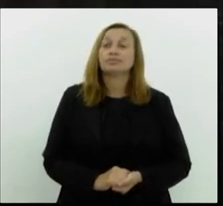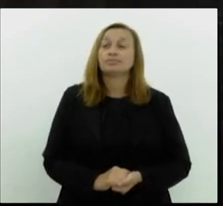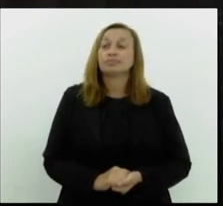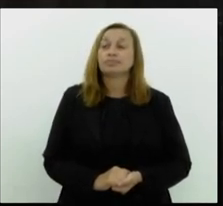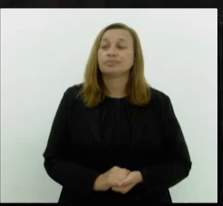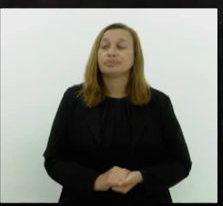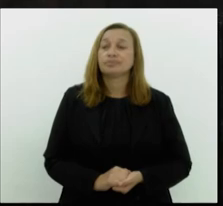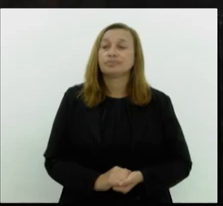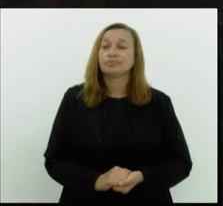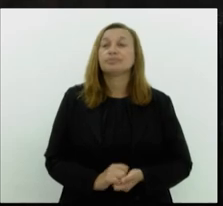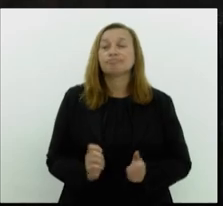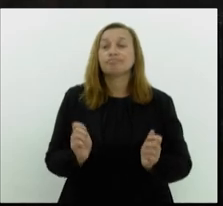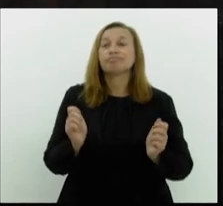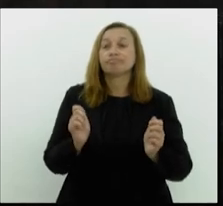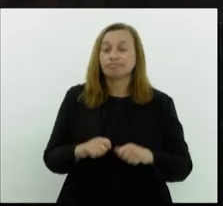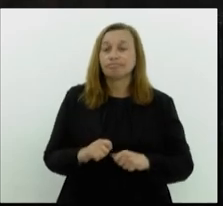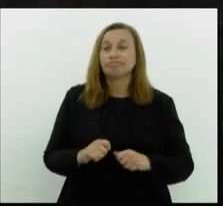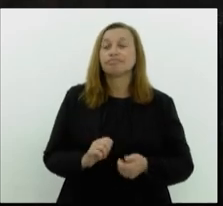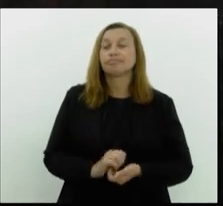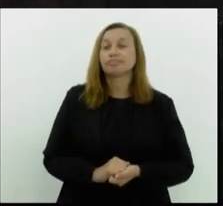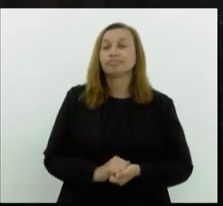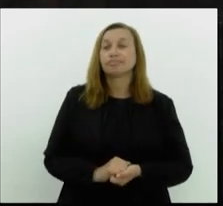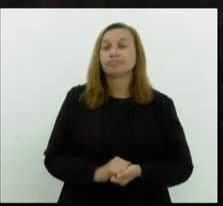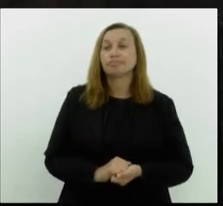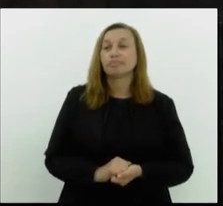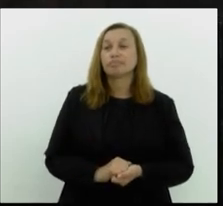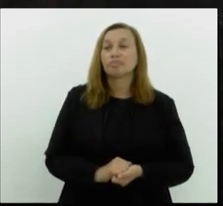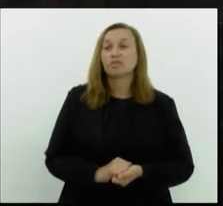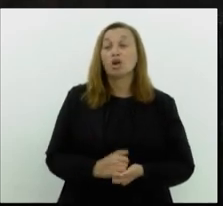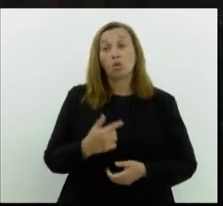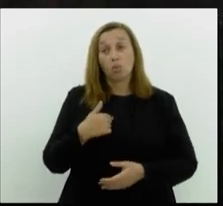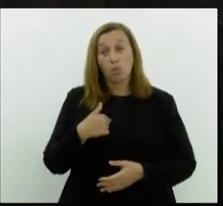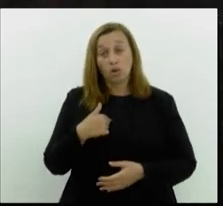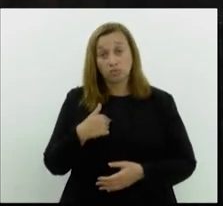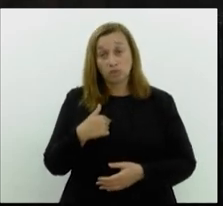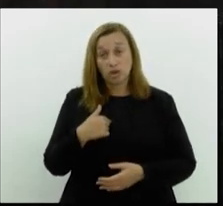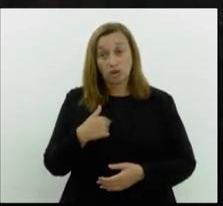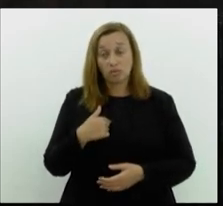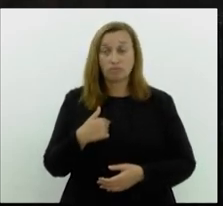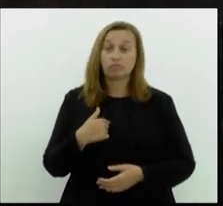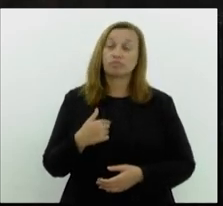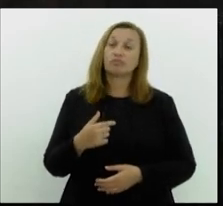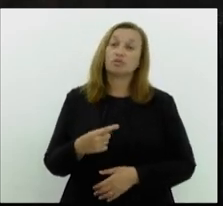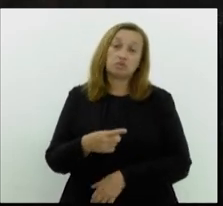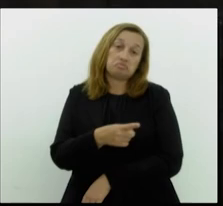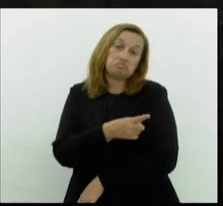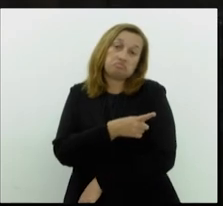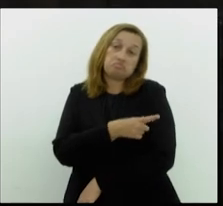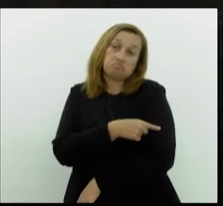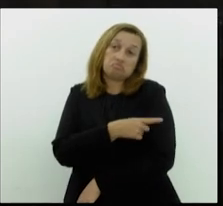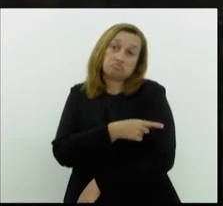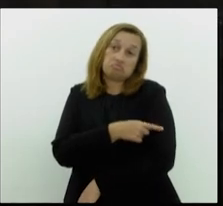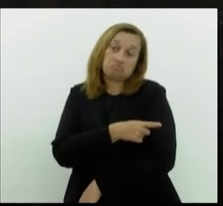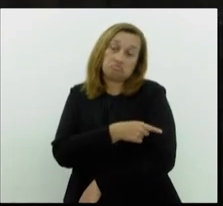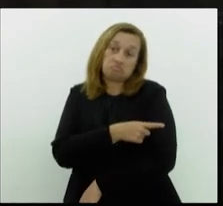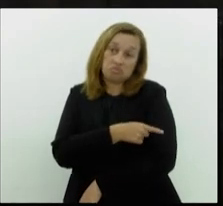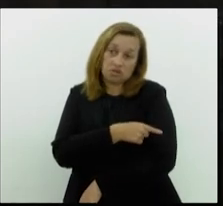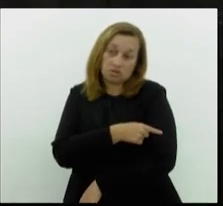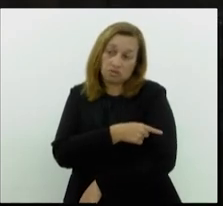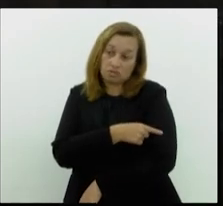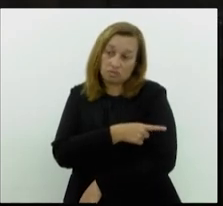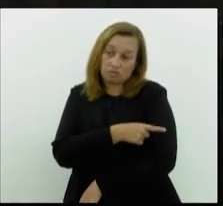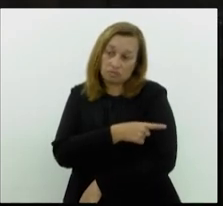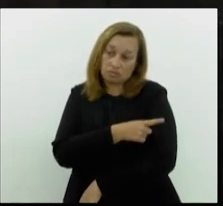Então, o eu quero dizer com isso? Quando eu fiz meu curso primário, deputado Valda César,